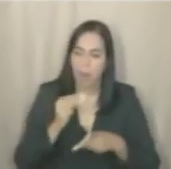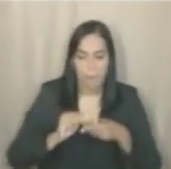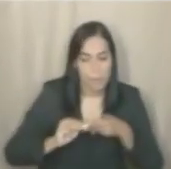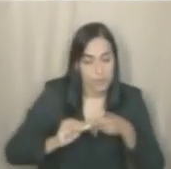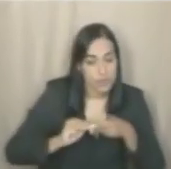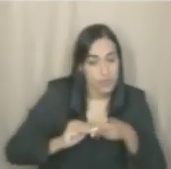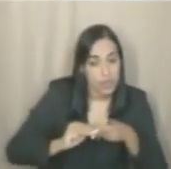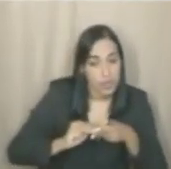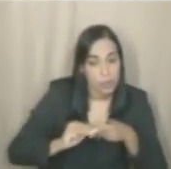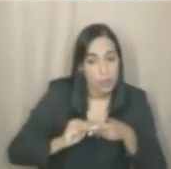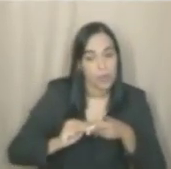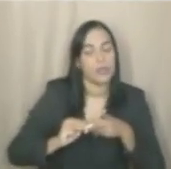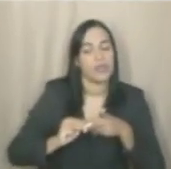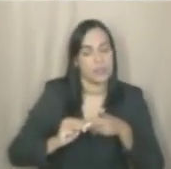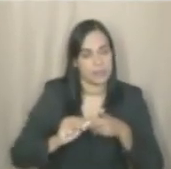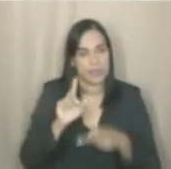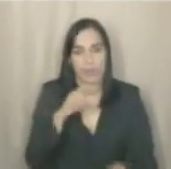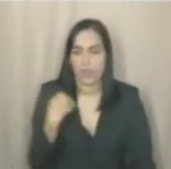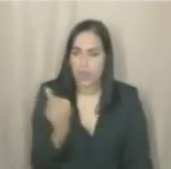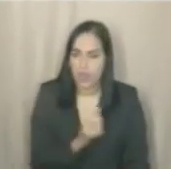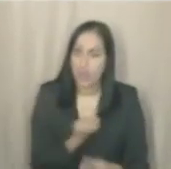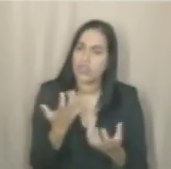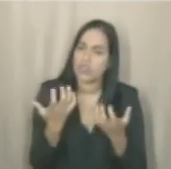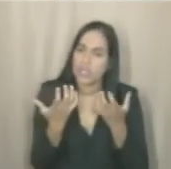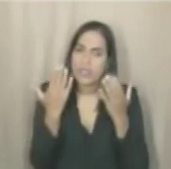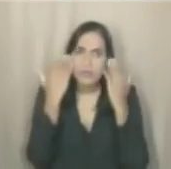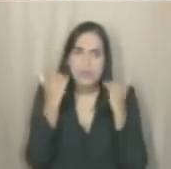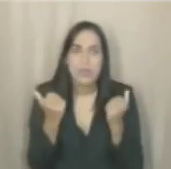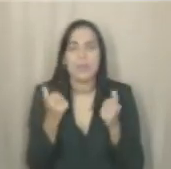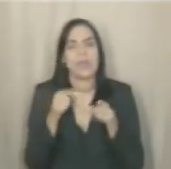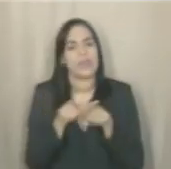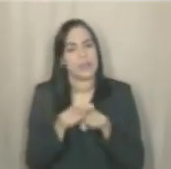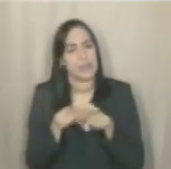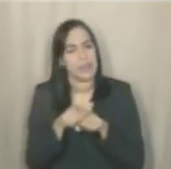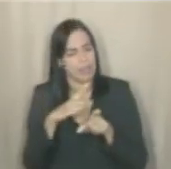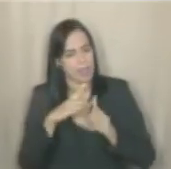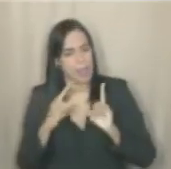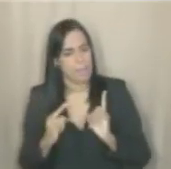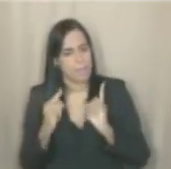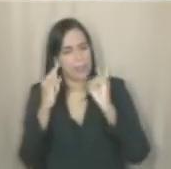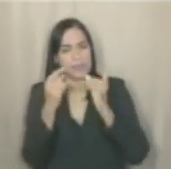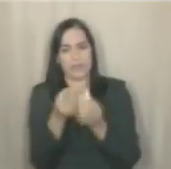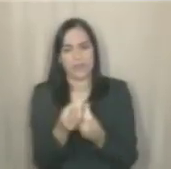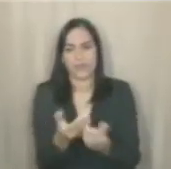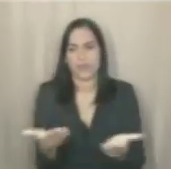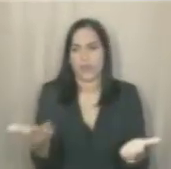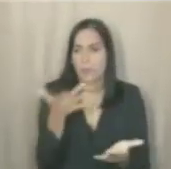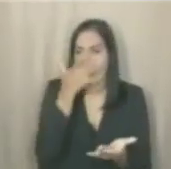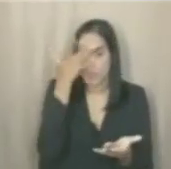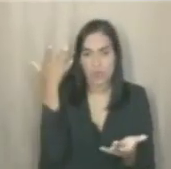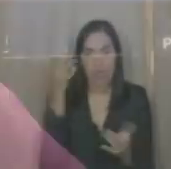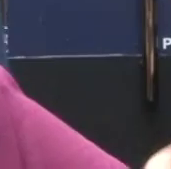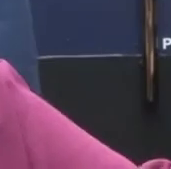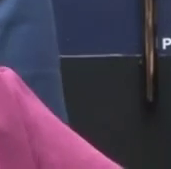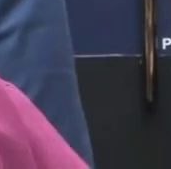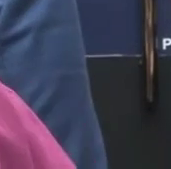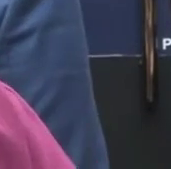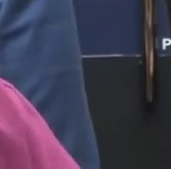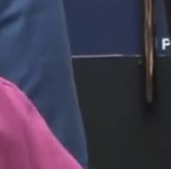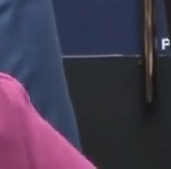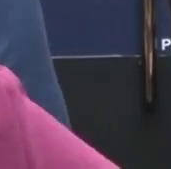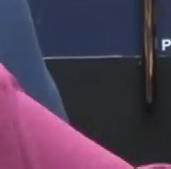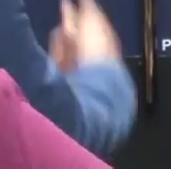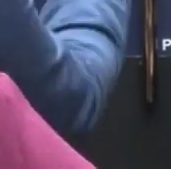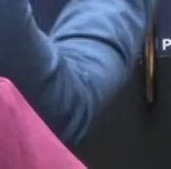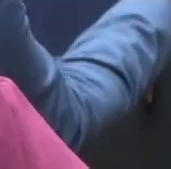entrar, porque nós também queremos saber se tem apartamentos que foram distribuídos para pessoas que não deveriam estar na lista. A vereadora